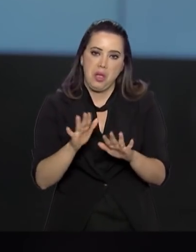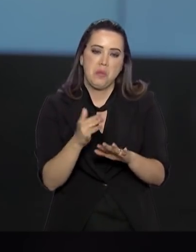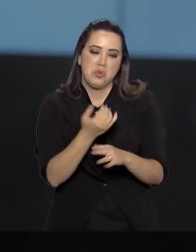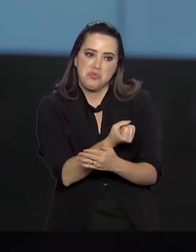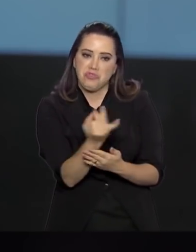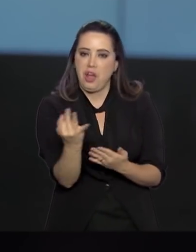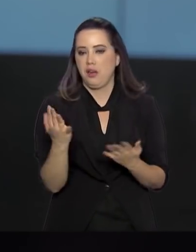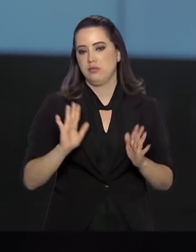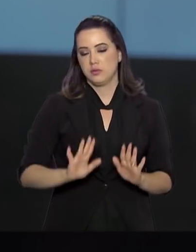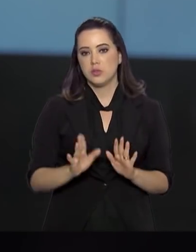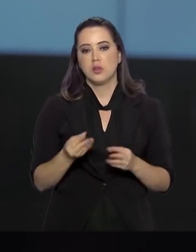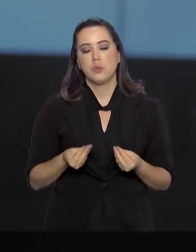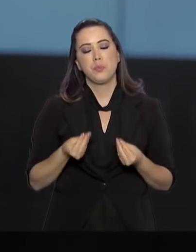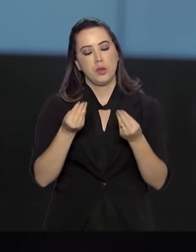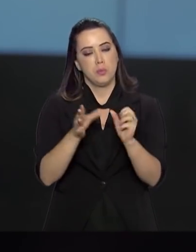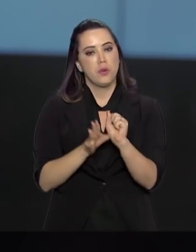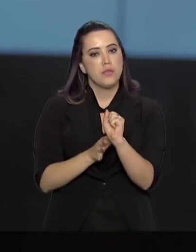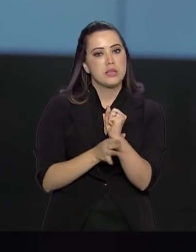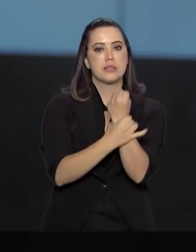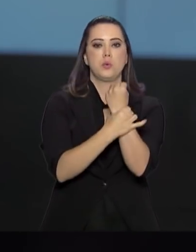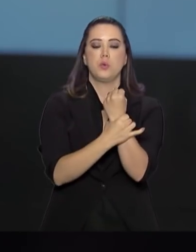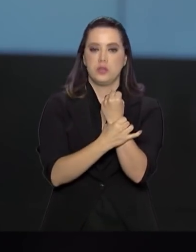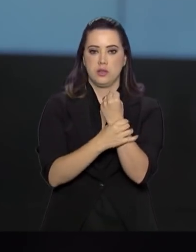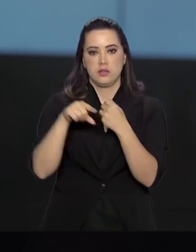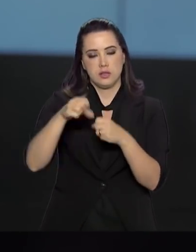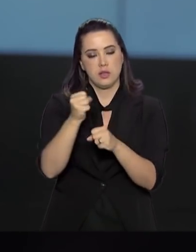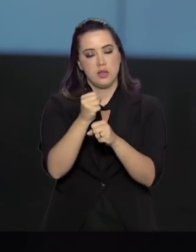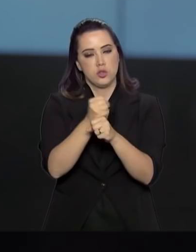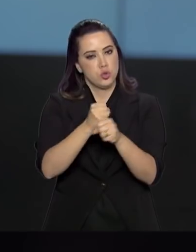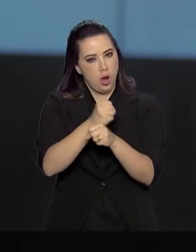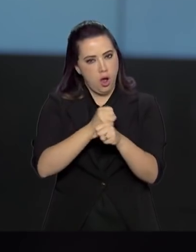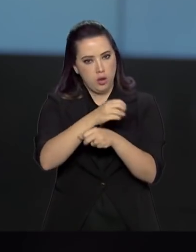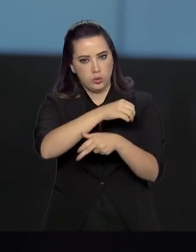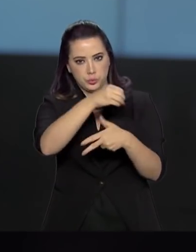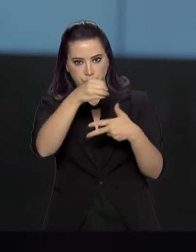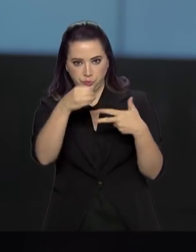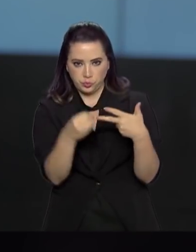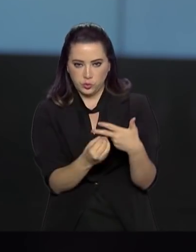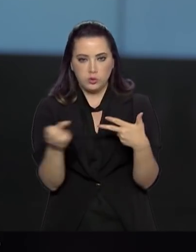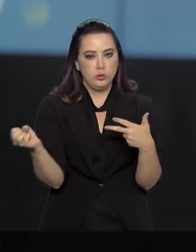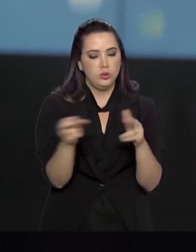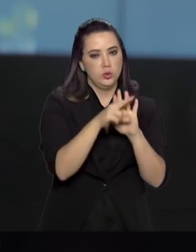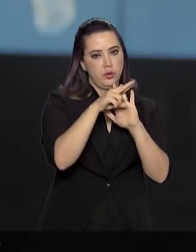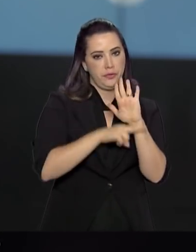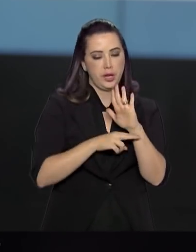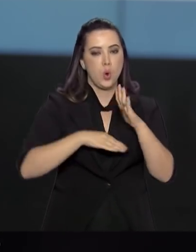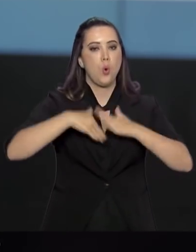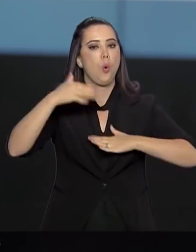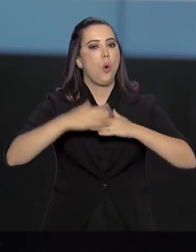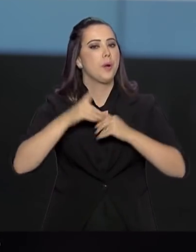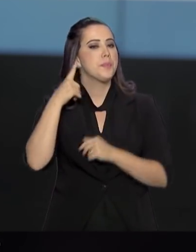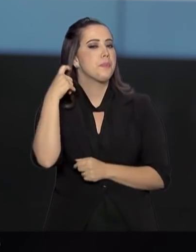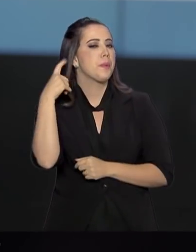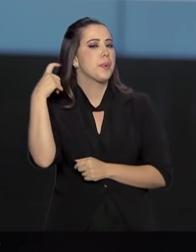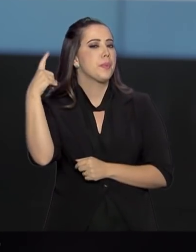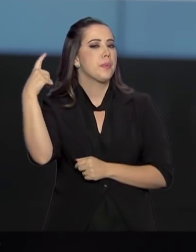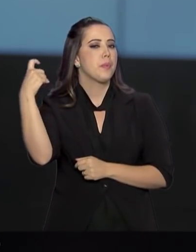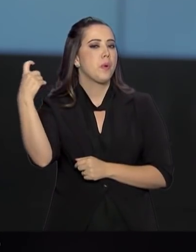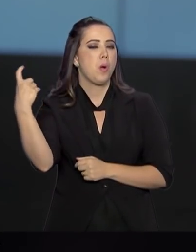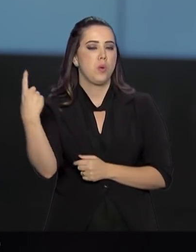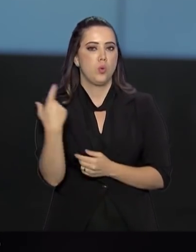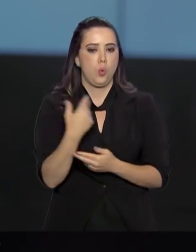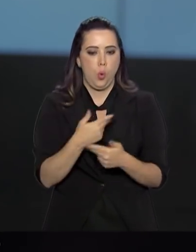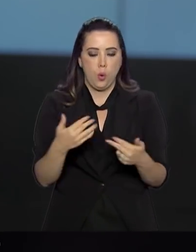segurança a todo o processo, o Enem de 2019 terá uma nova regra. Qualquer som emitido por aparelhos